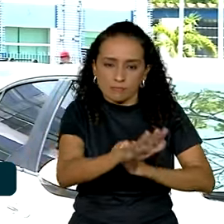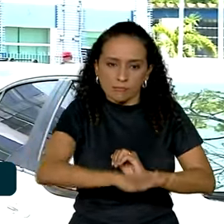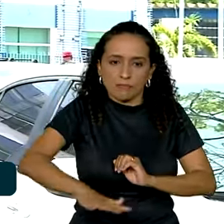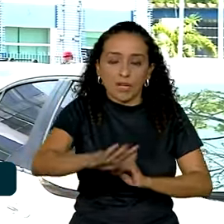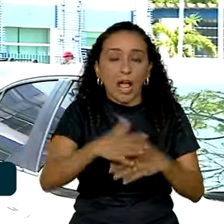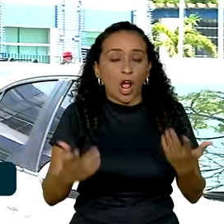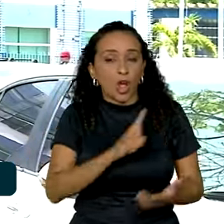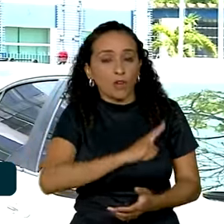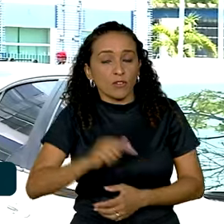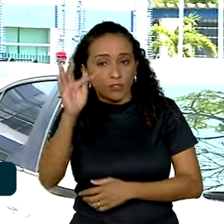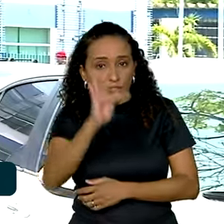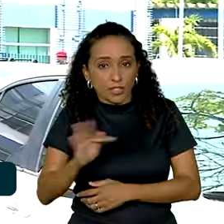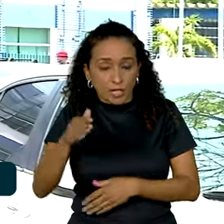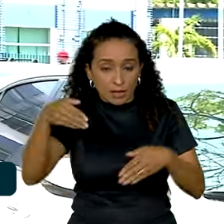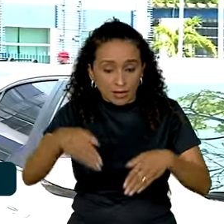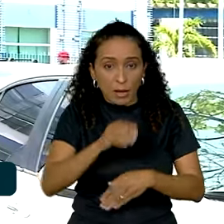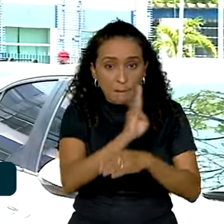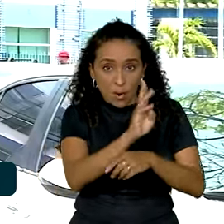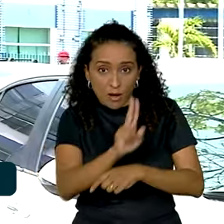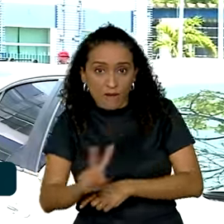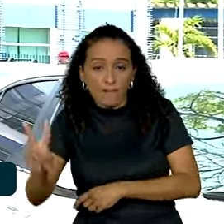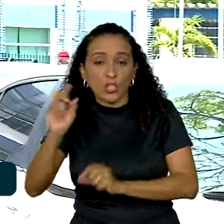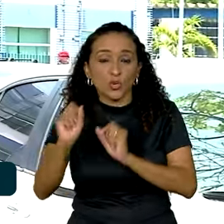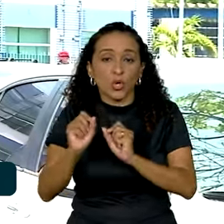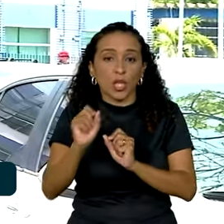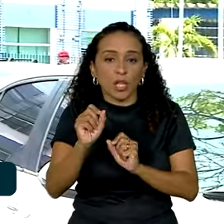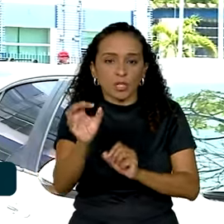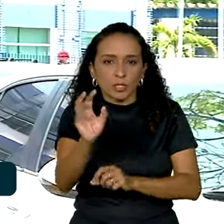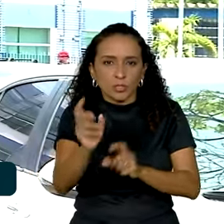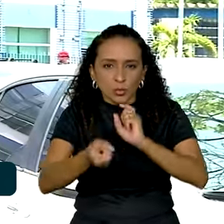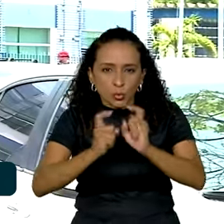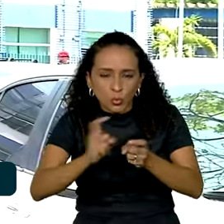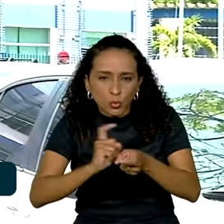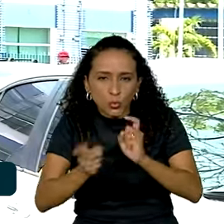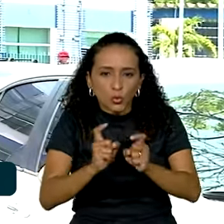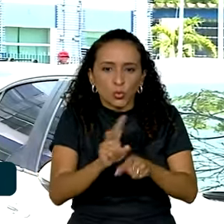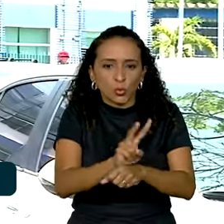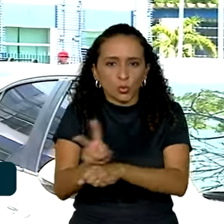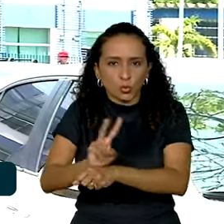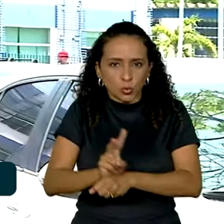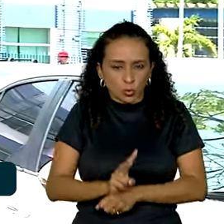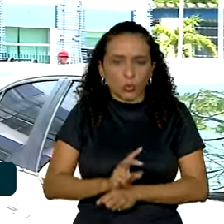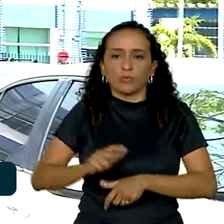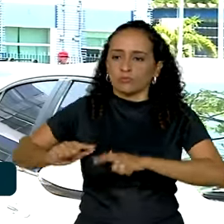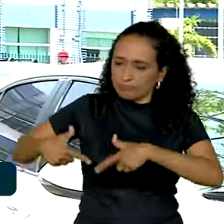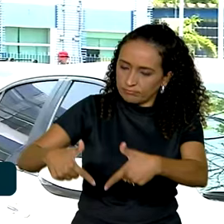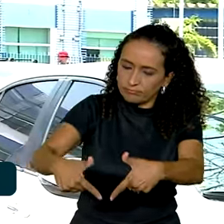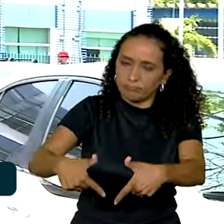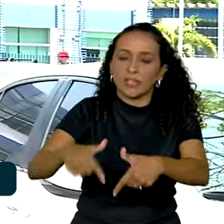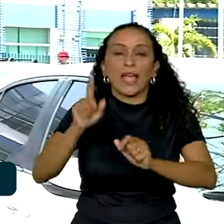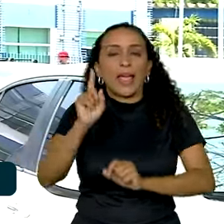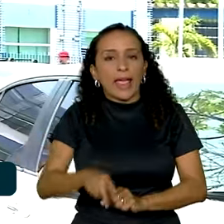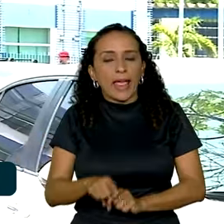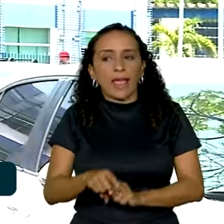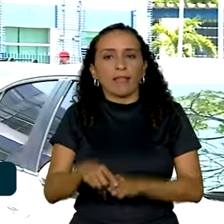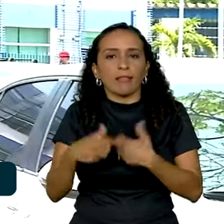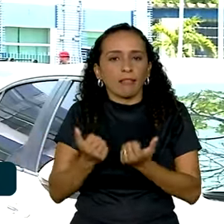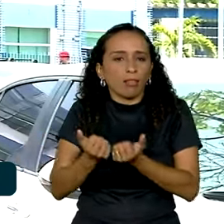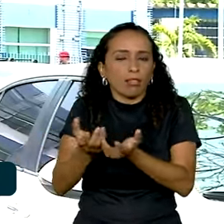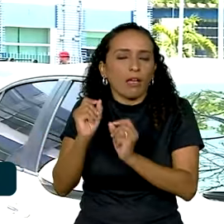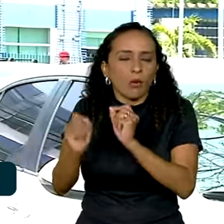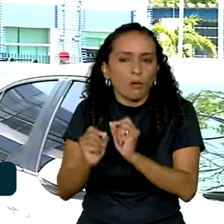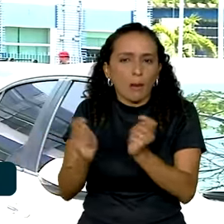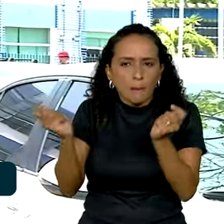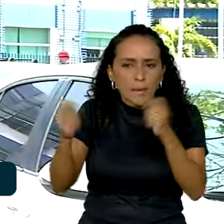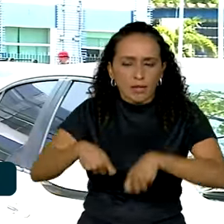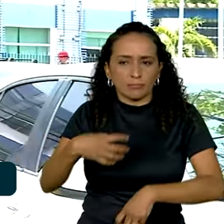concentrar, aqui em Boa Vista, a coordenação central desses trabalhos. A ideia é dar melhores condições de saúde,